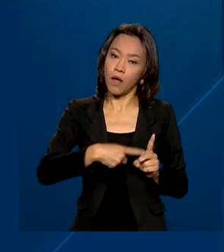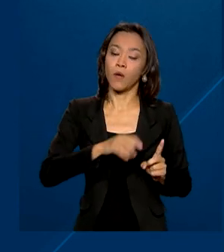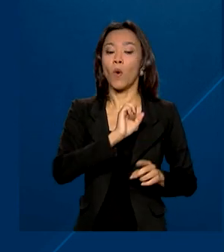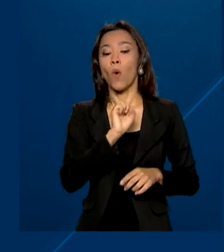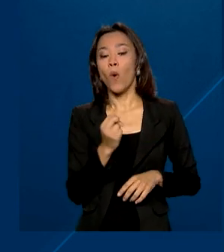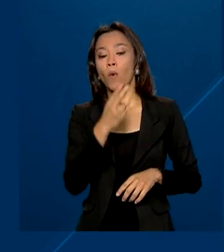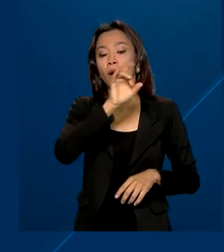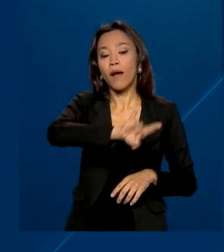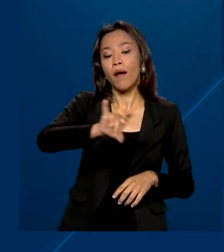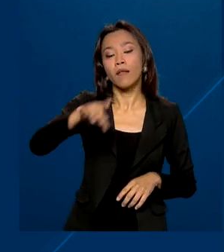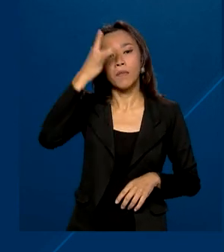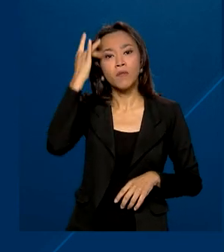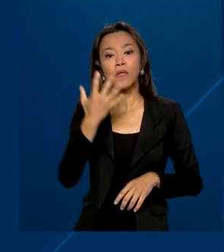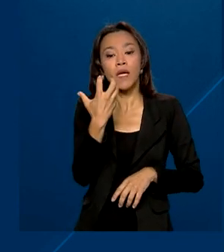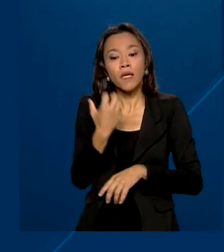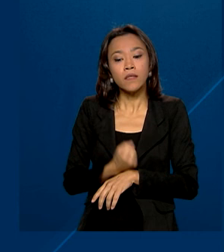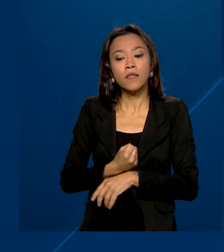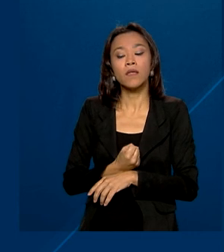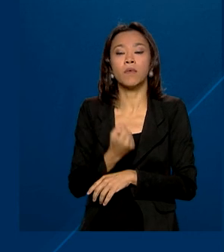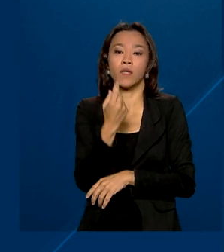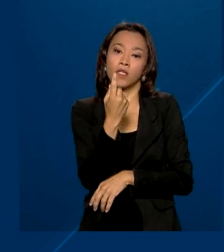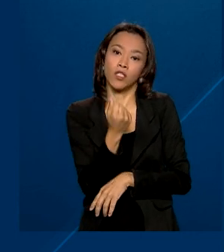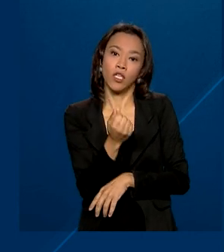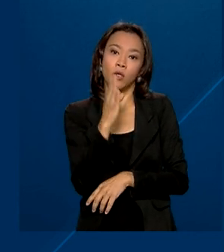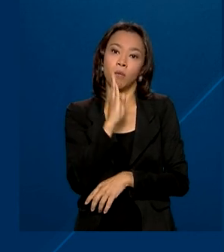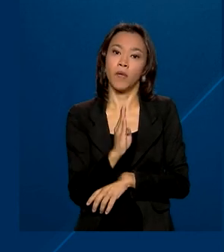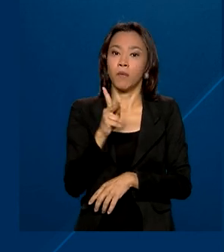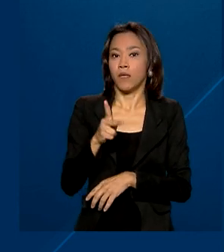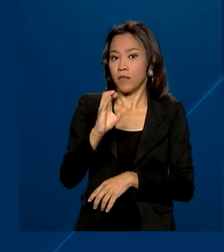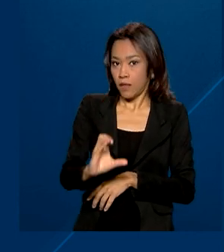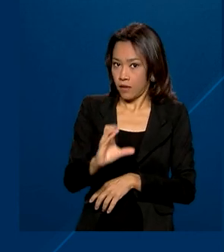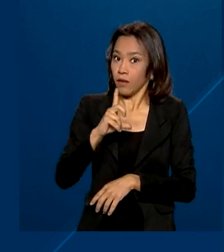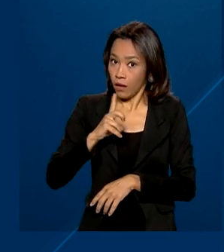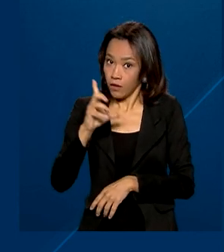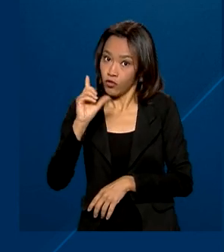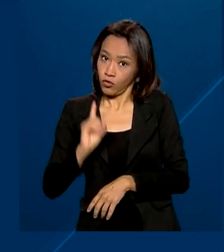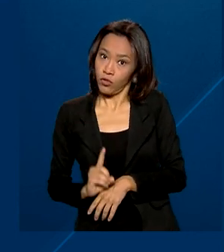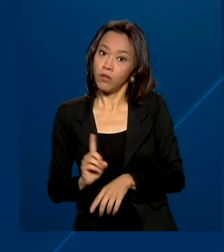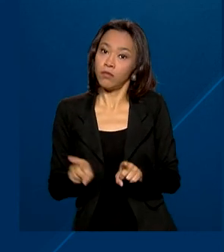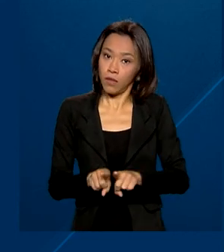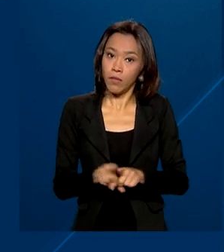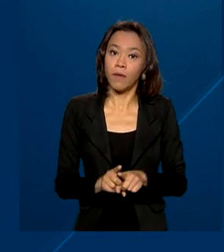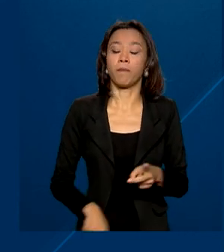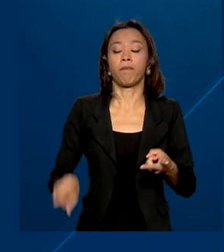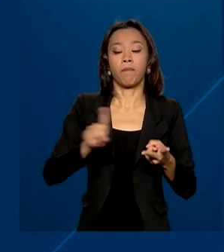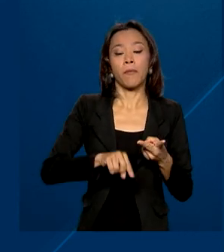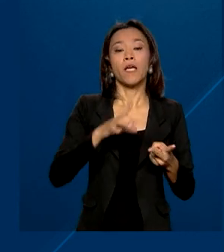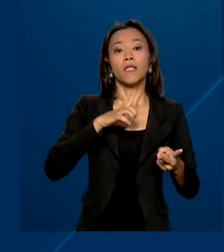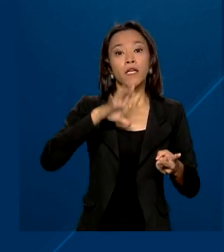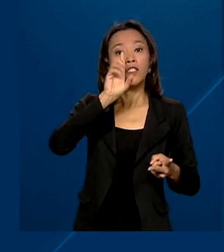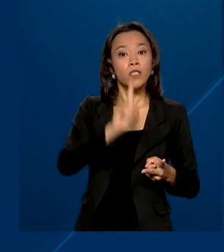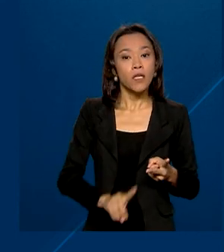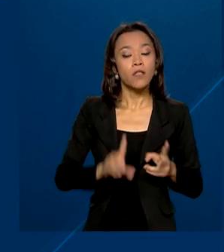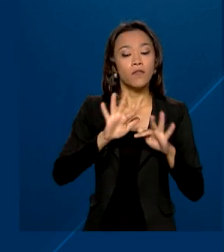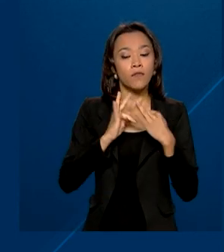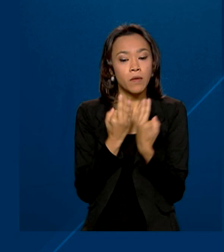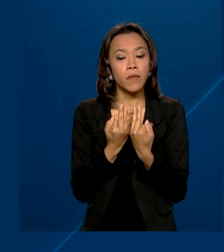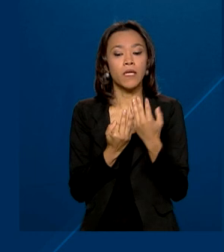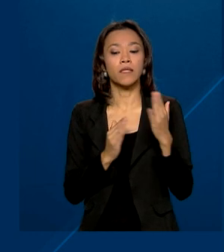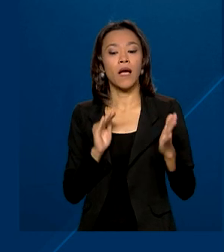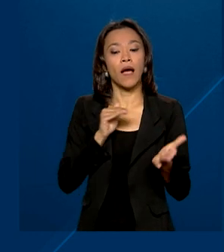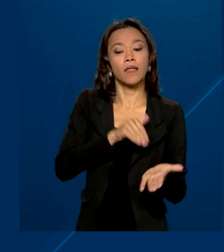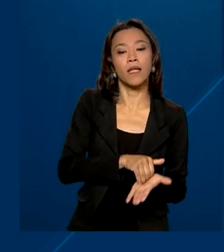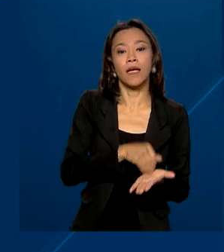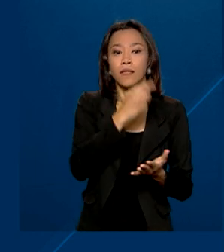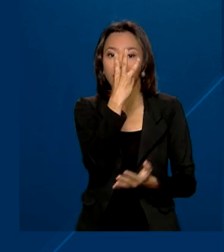alguém que receba o Benefício de Prestação Continuada, BPC. Também tem direito famílias com renda mensal de até três